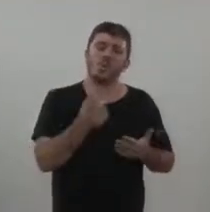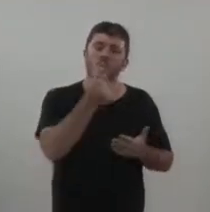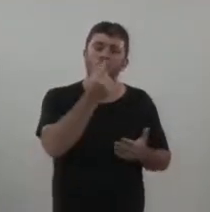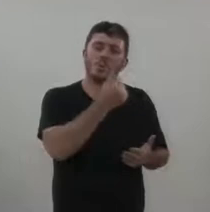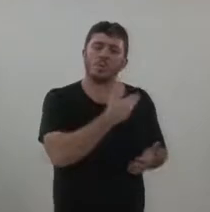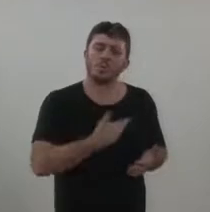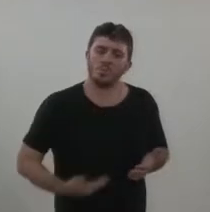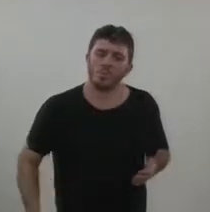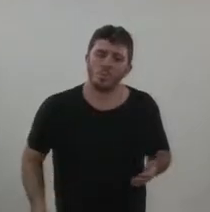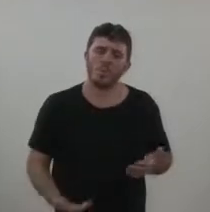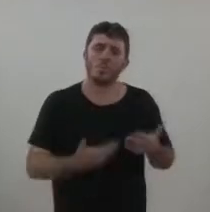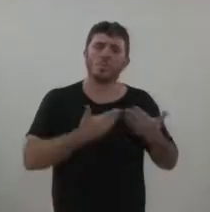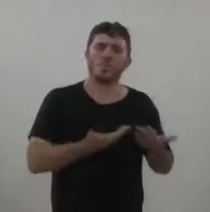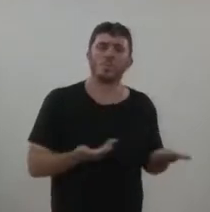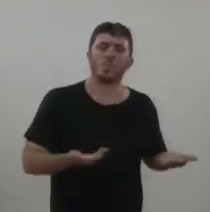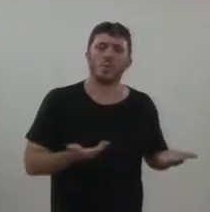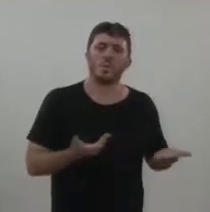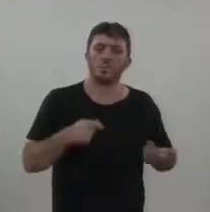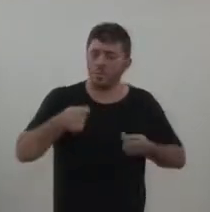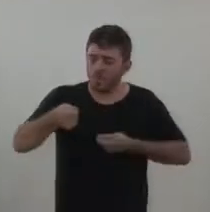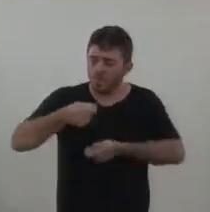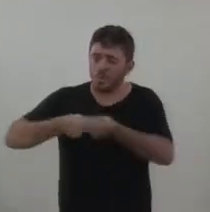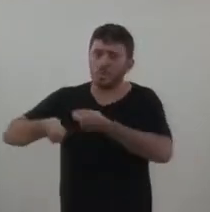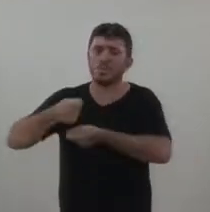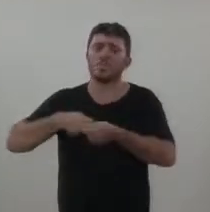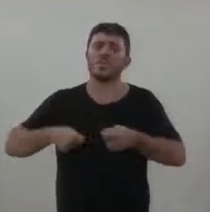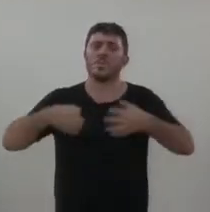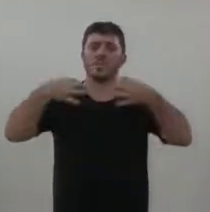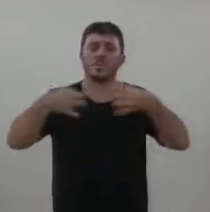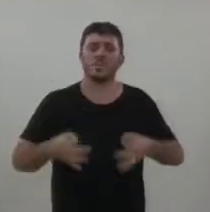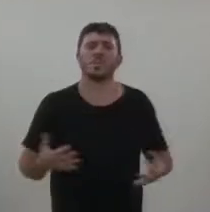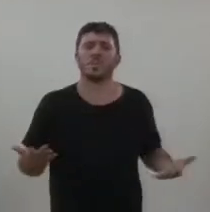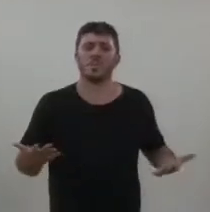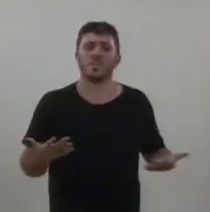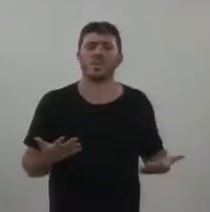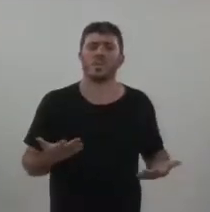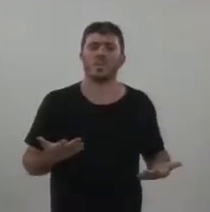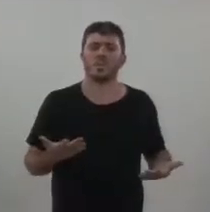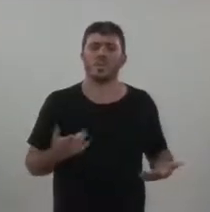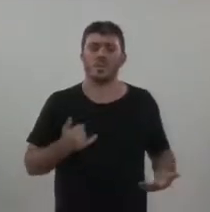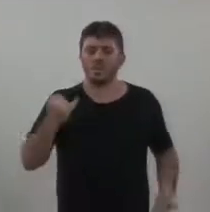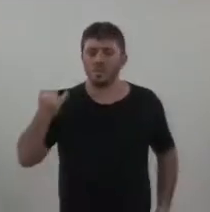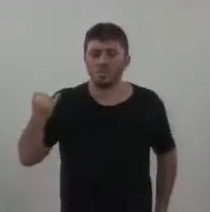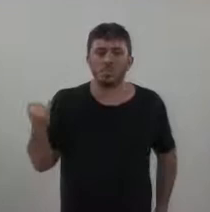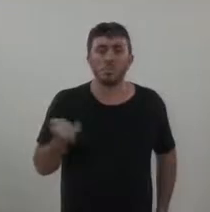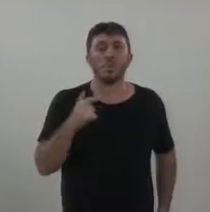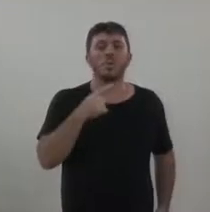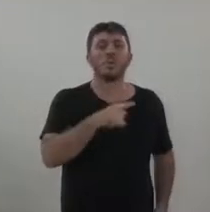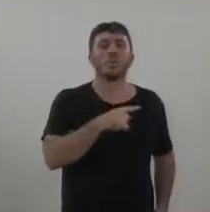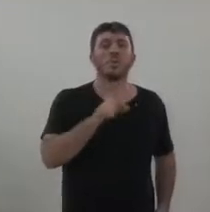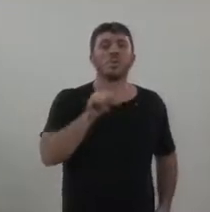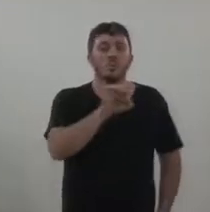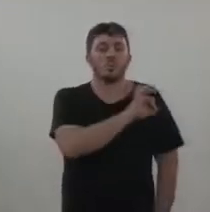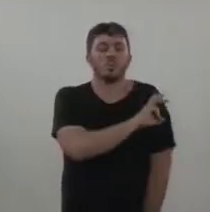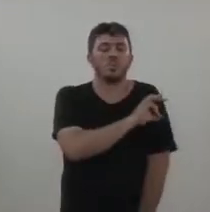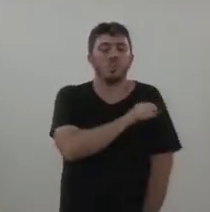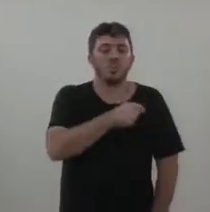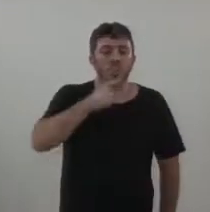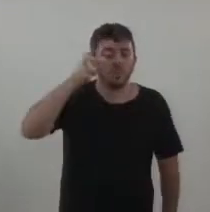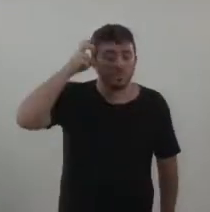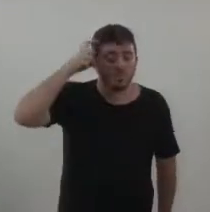não dá para se administrar dessa maneira. É importante que o Executivo tenha um pouquinho de discernimento